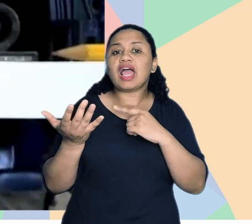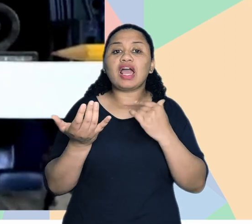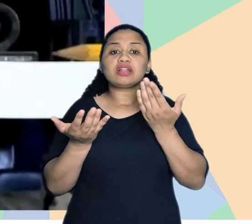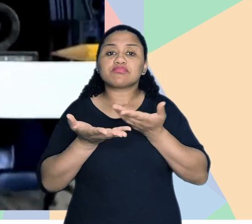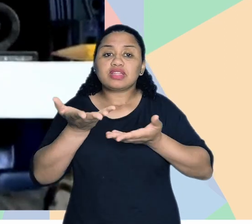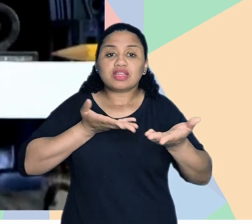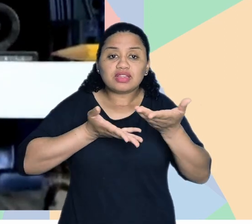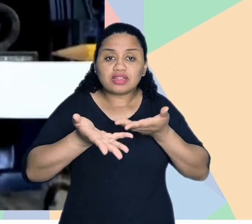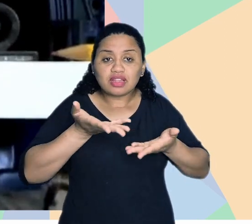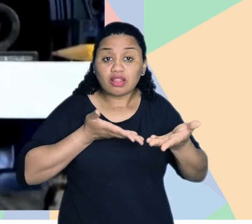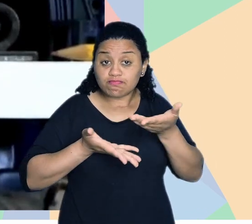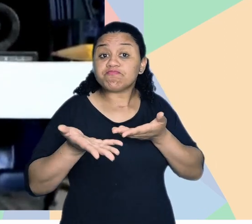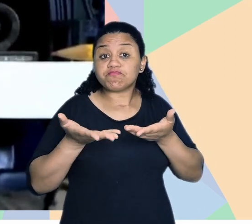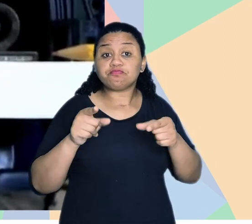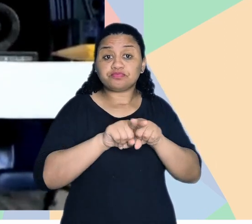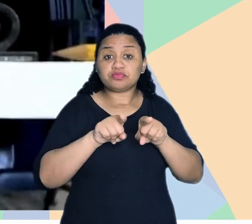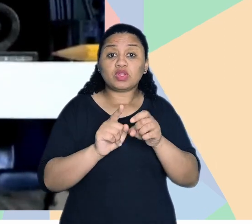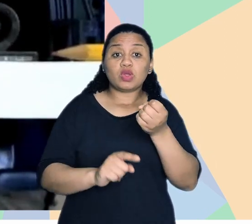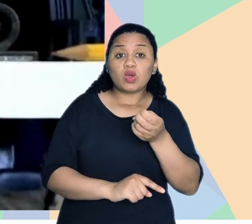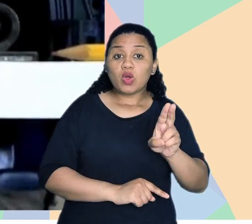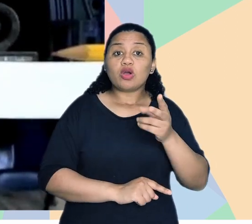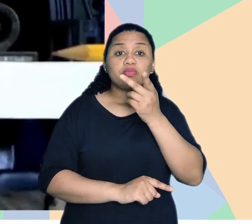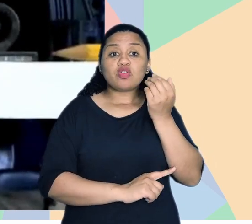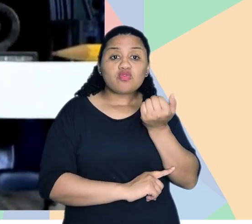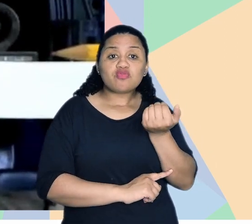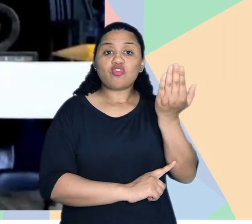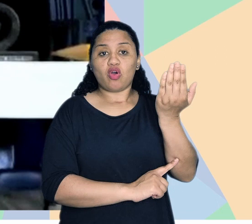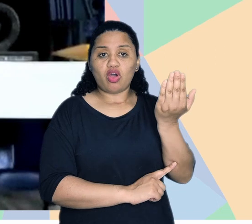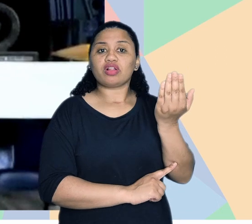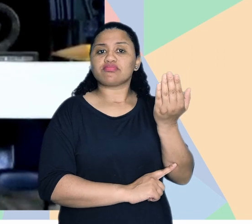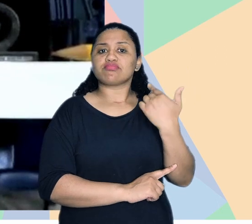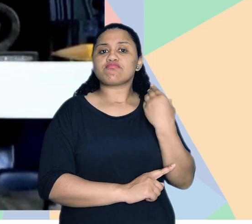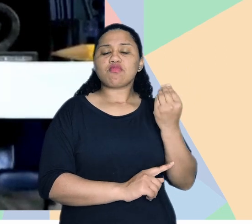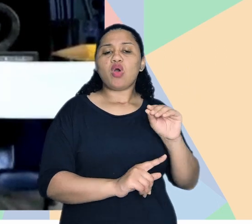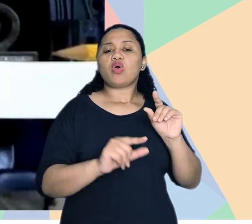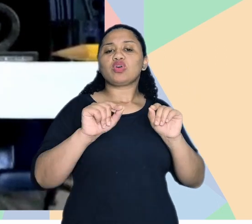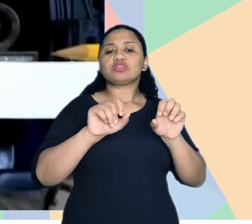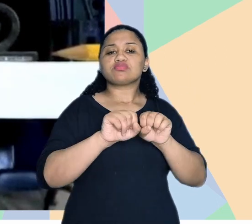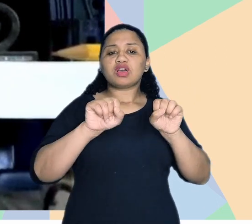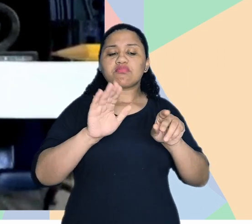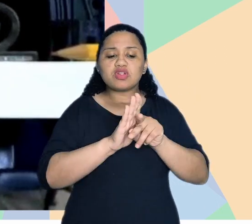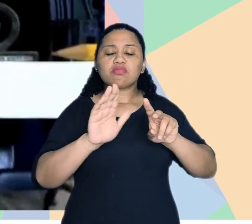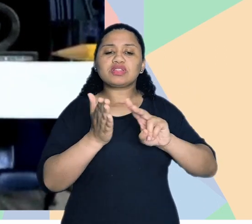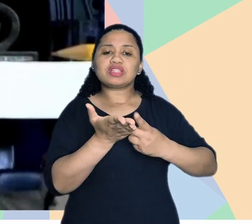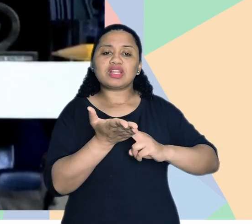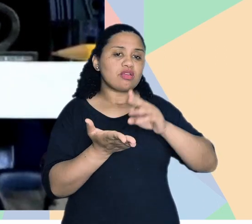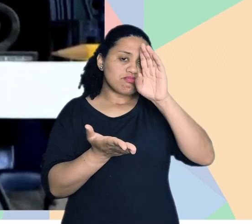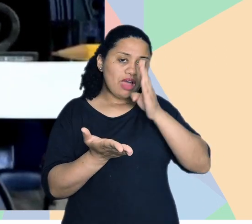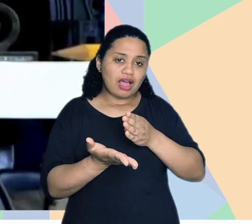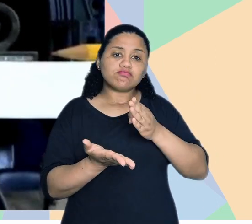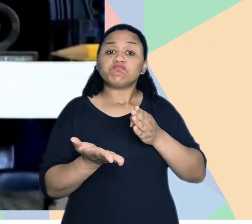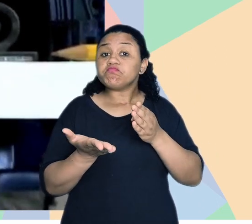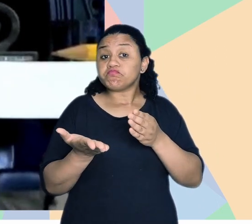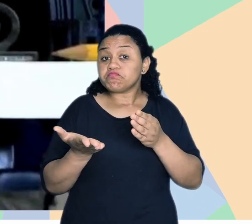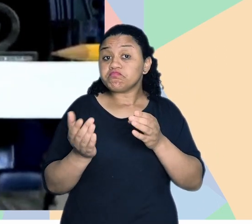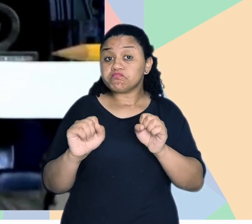interação que a gente está tendo aqui. Ou, então, estrangeiros habilitar ali o... Ativar o sistema de tradução automática,